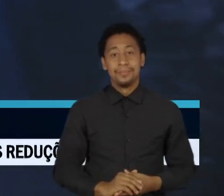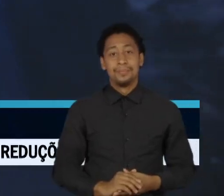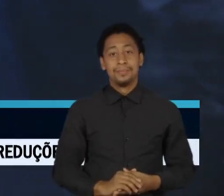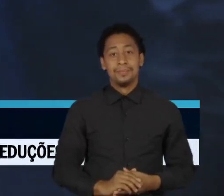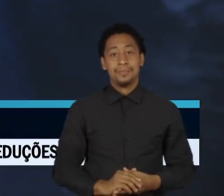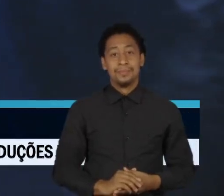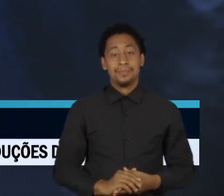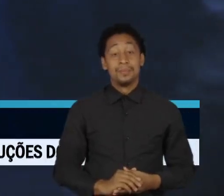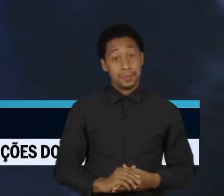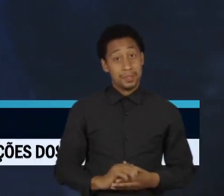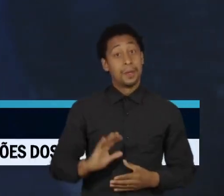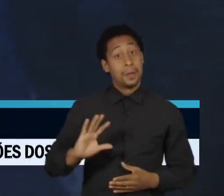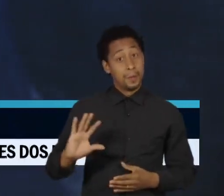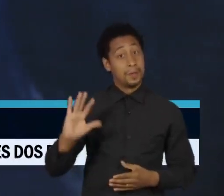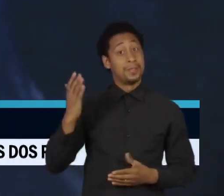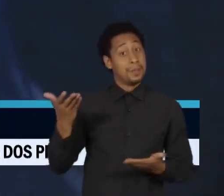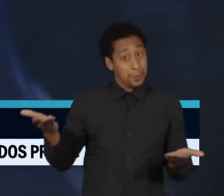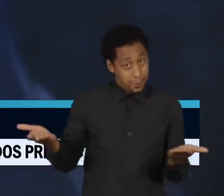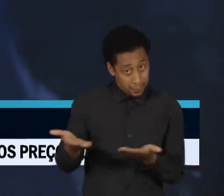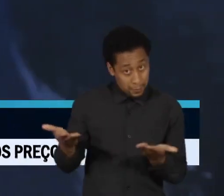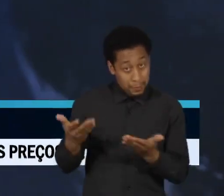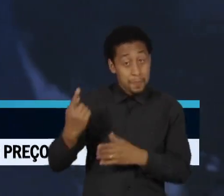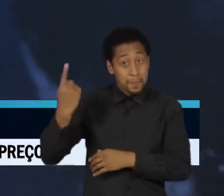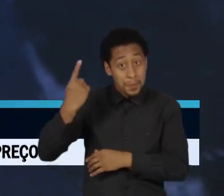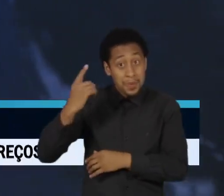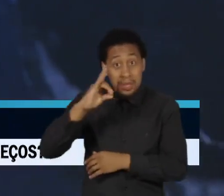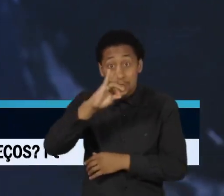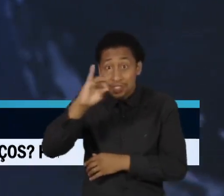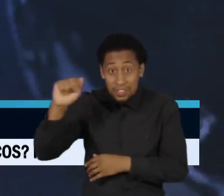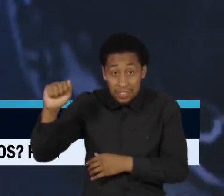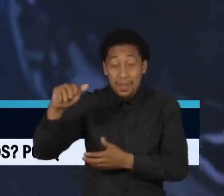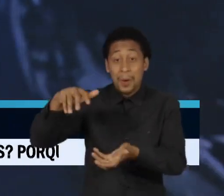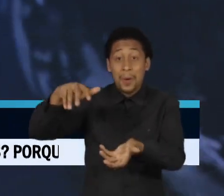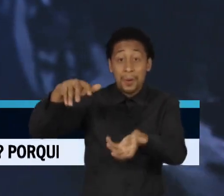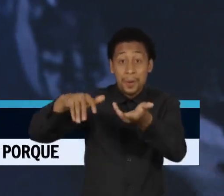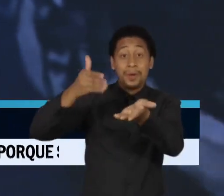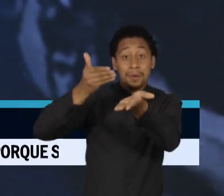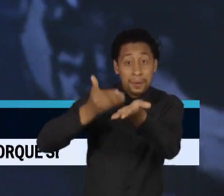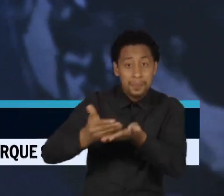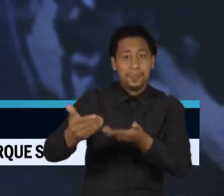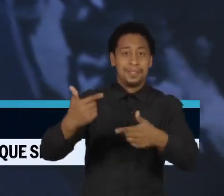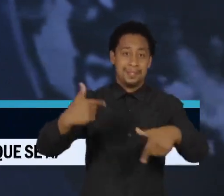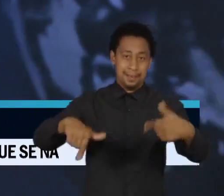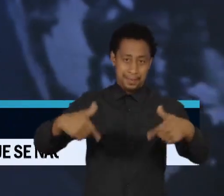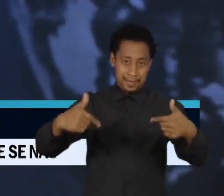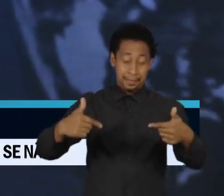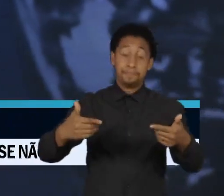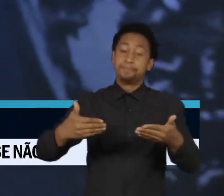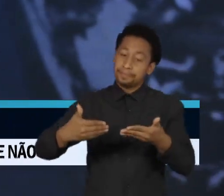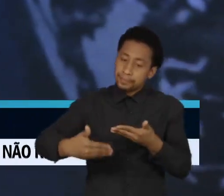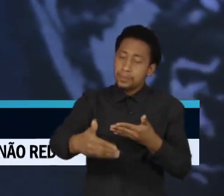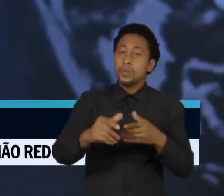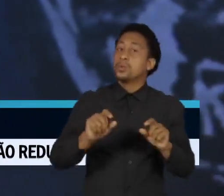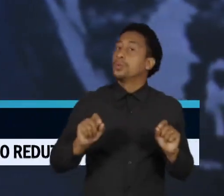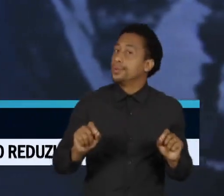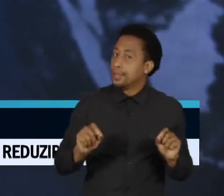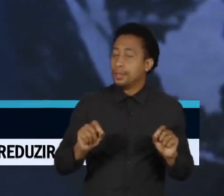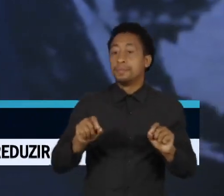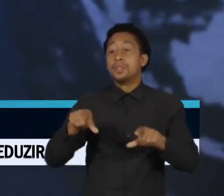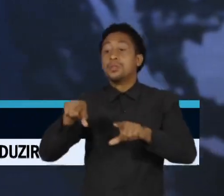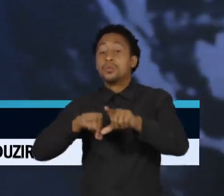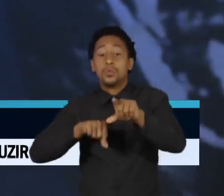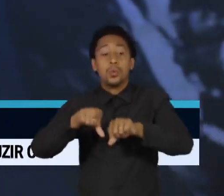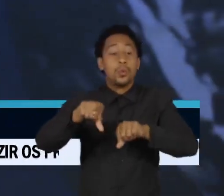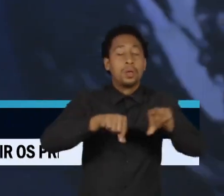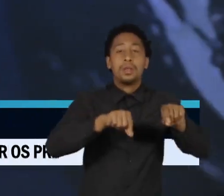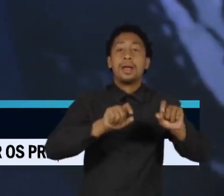E após a cerimônia de hoje, que marca o primeiro dia do ano legislativo no Congresso Nacional, a corrida agora é para a definição das lideranças